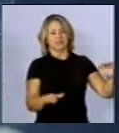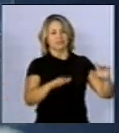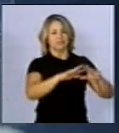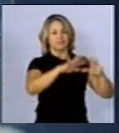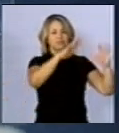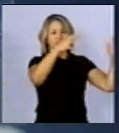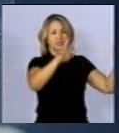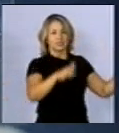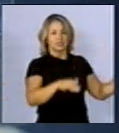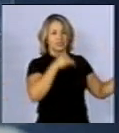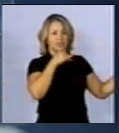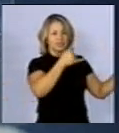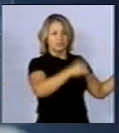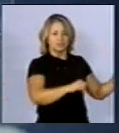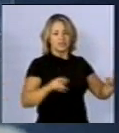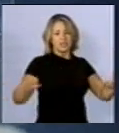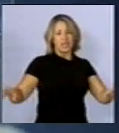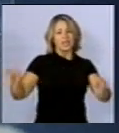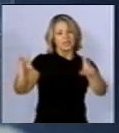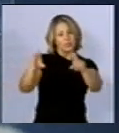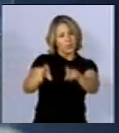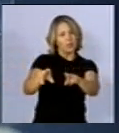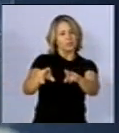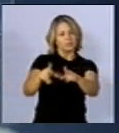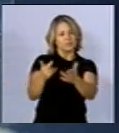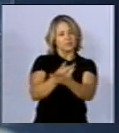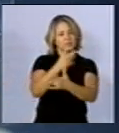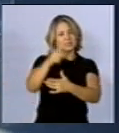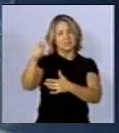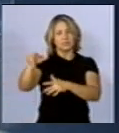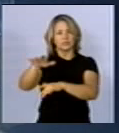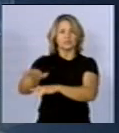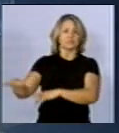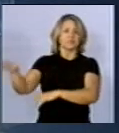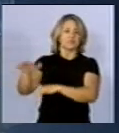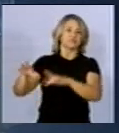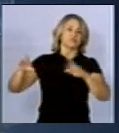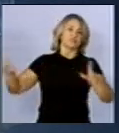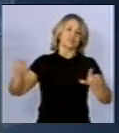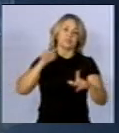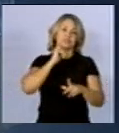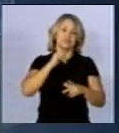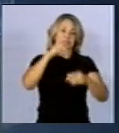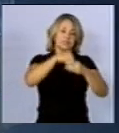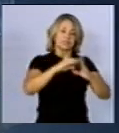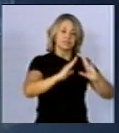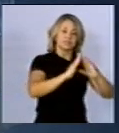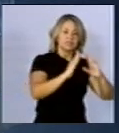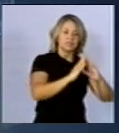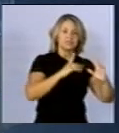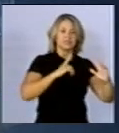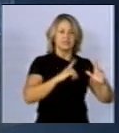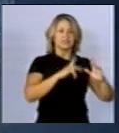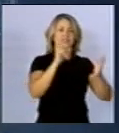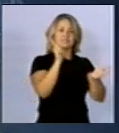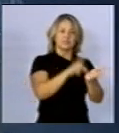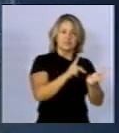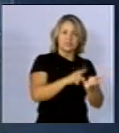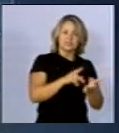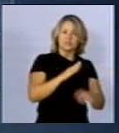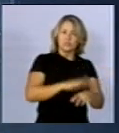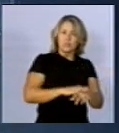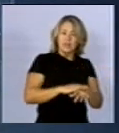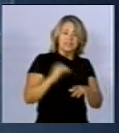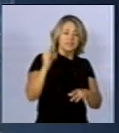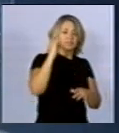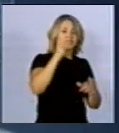similar a se encontra em outros ambientes, às vezes, por vezes, até menor. E chama a atenção que, no caso da residência, é onde se encontram, de fato, os maiores valores de